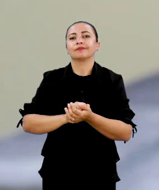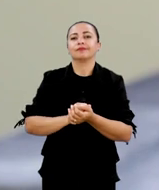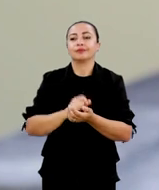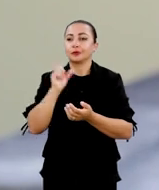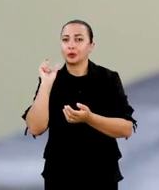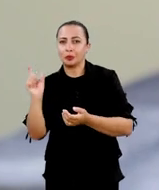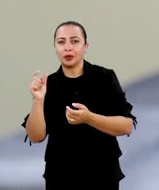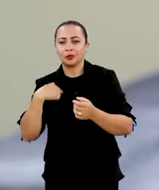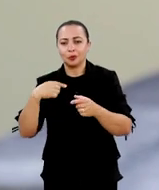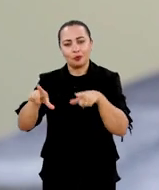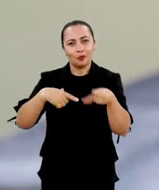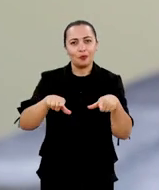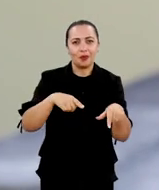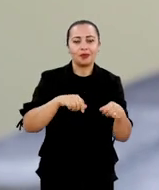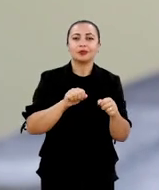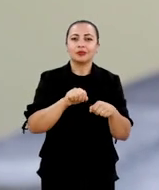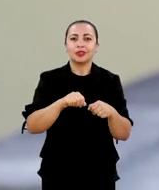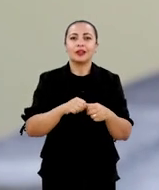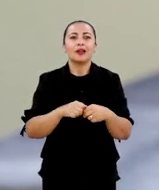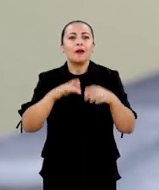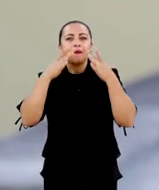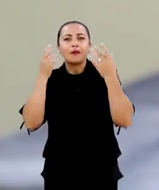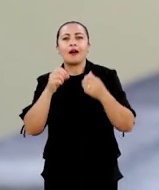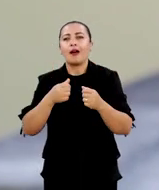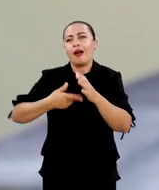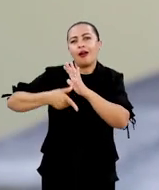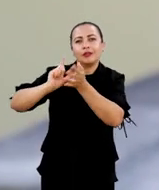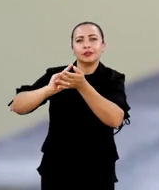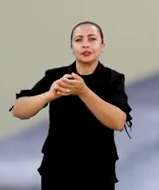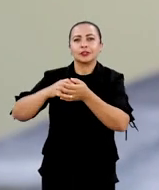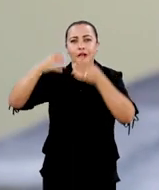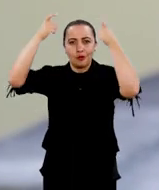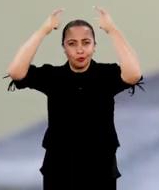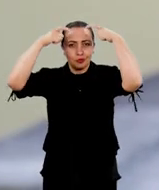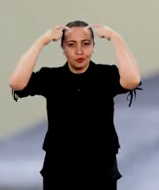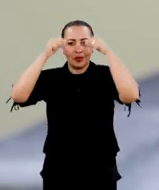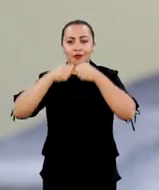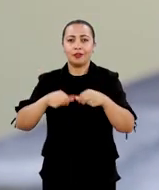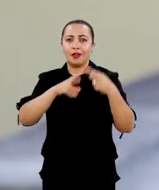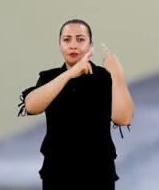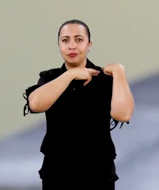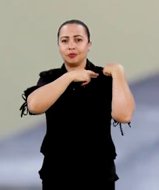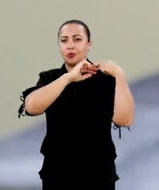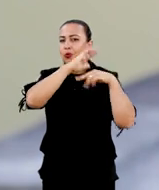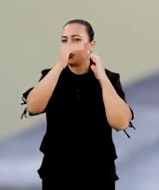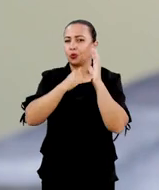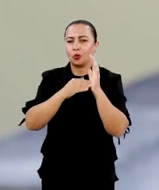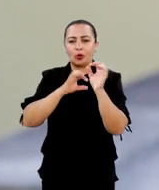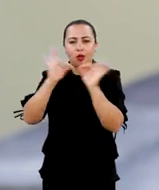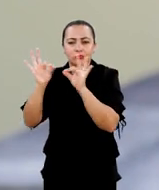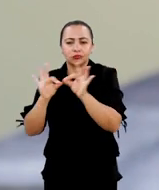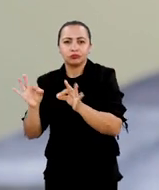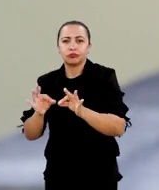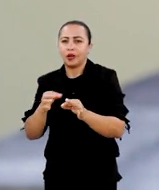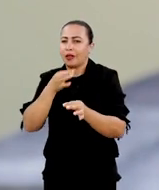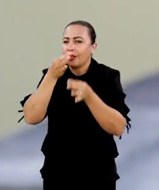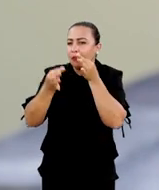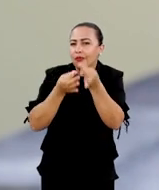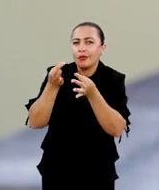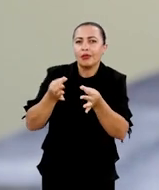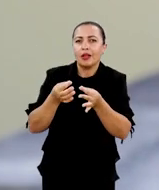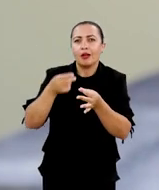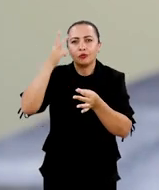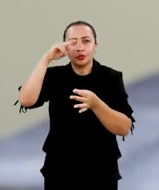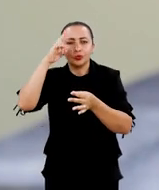toca no trabalho diz respeito à comédia musical Uma Véspera de Reis. eu fico responsável por toda a parte da edição crítica